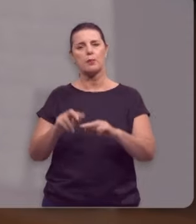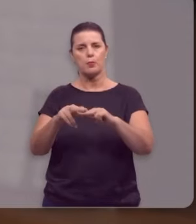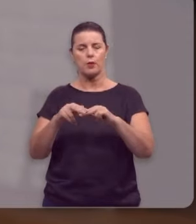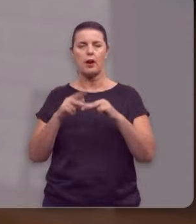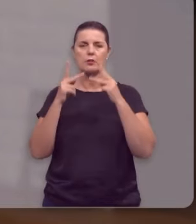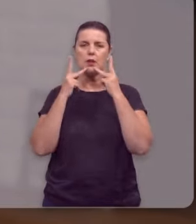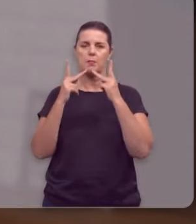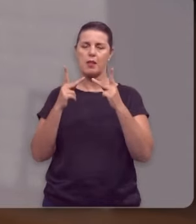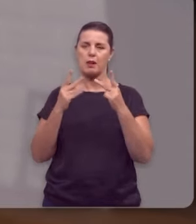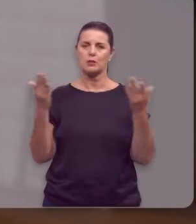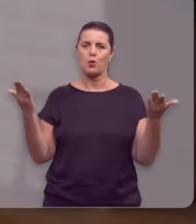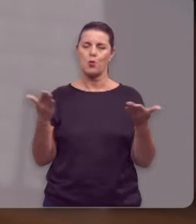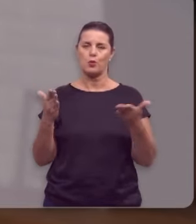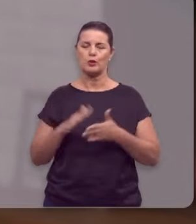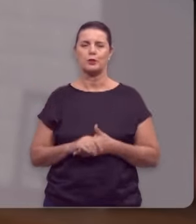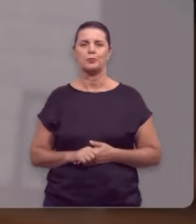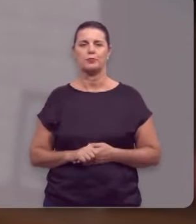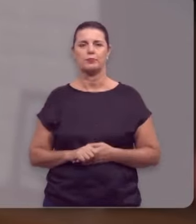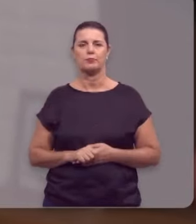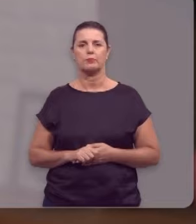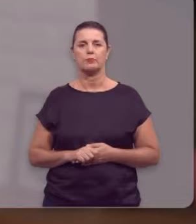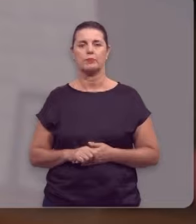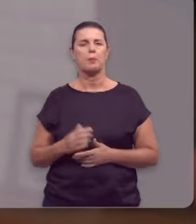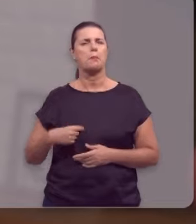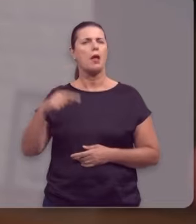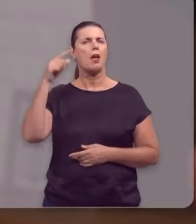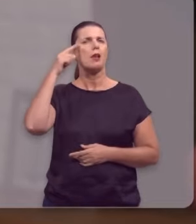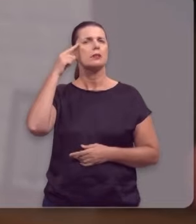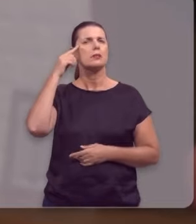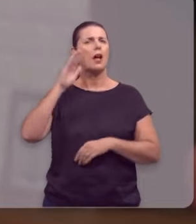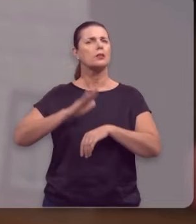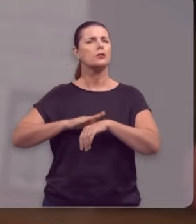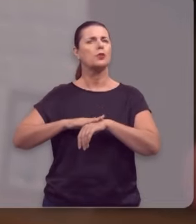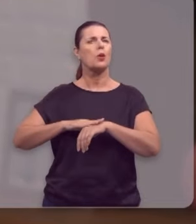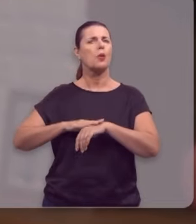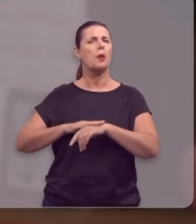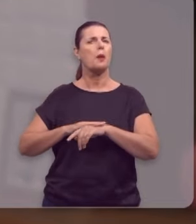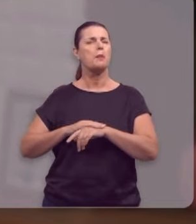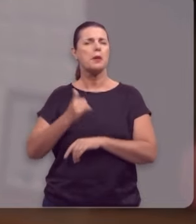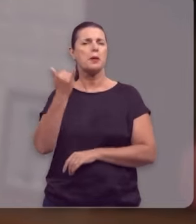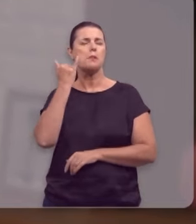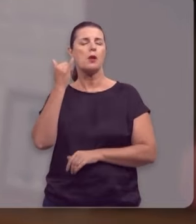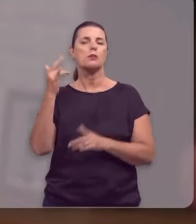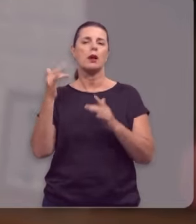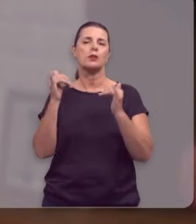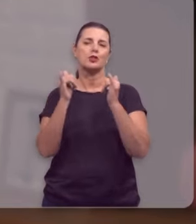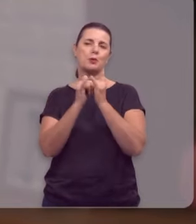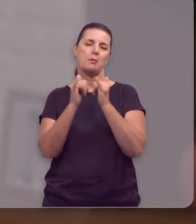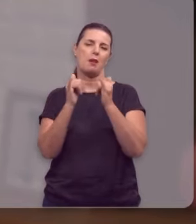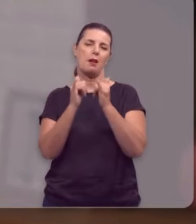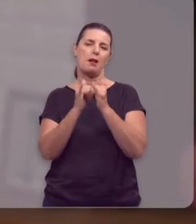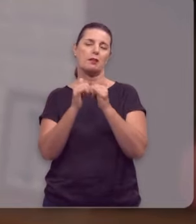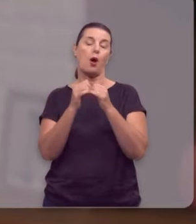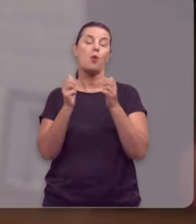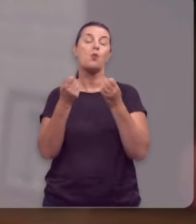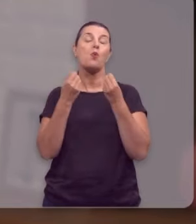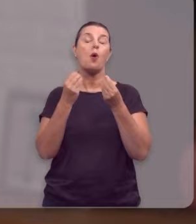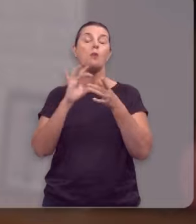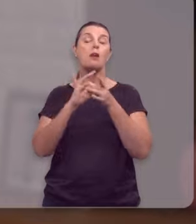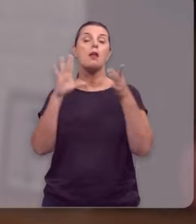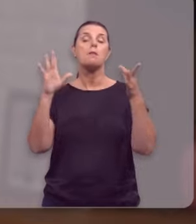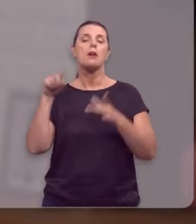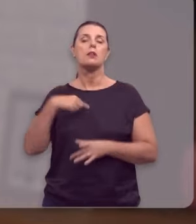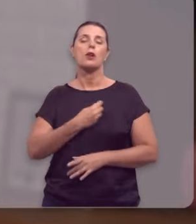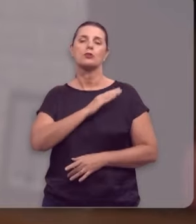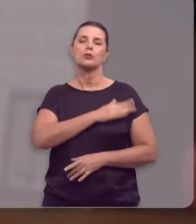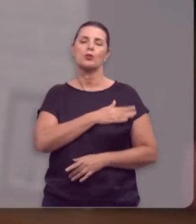dessa mensagem de hoje. A pensar a respeito da importância do pedão. E como ele é libertador ao